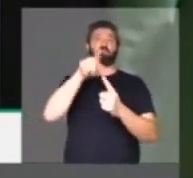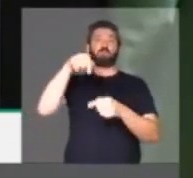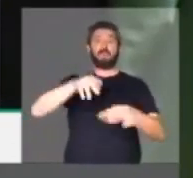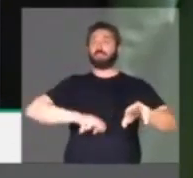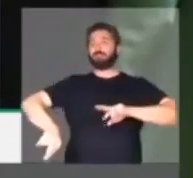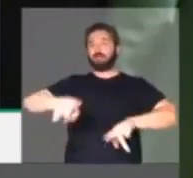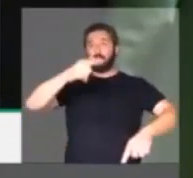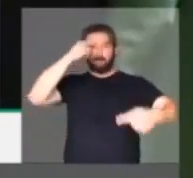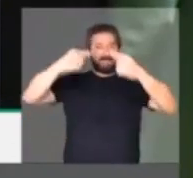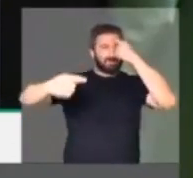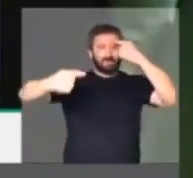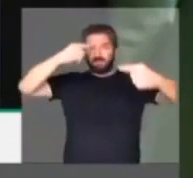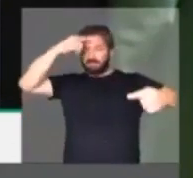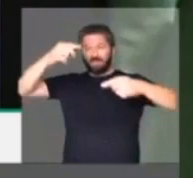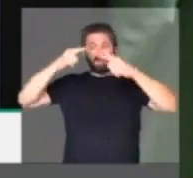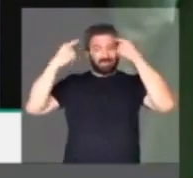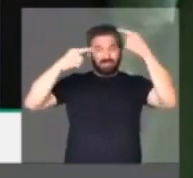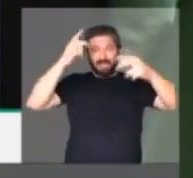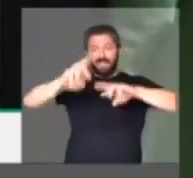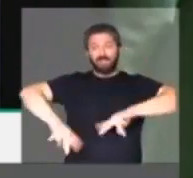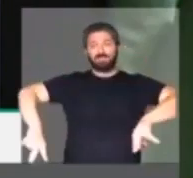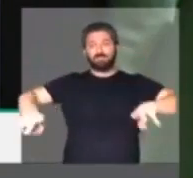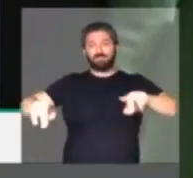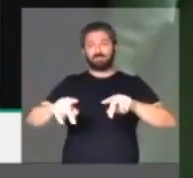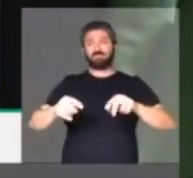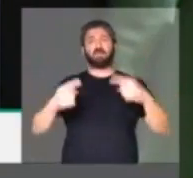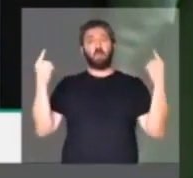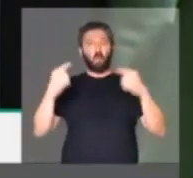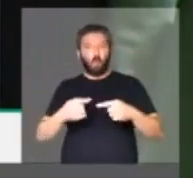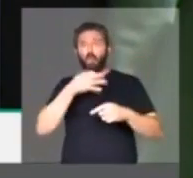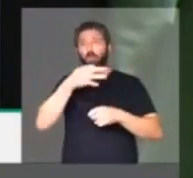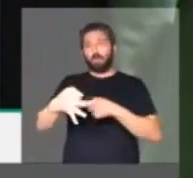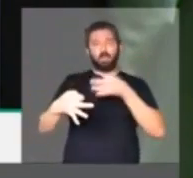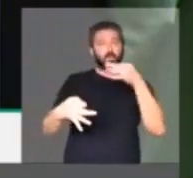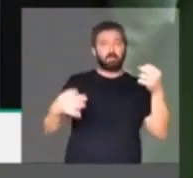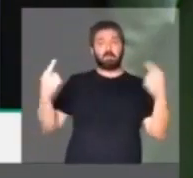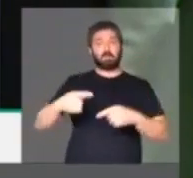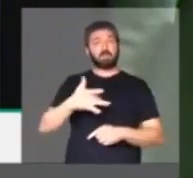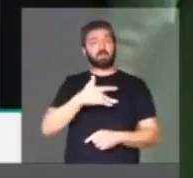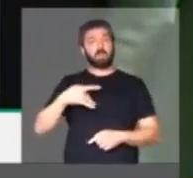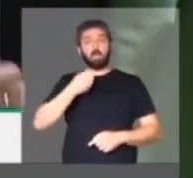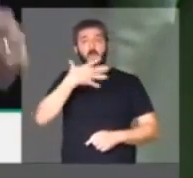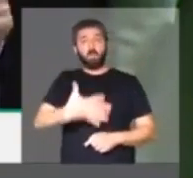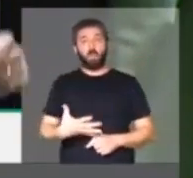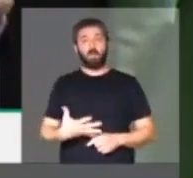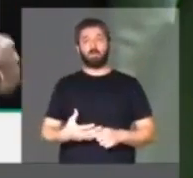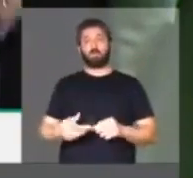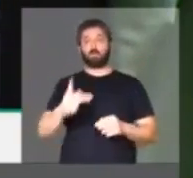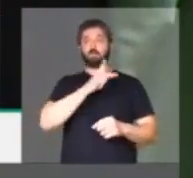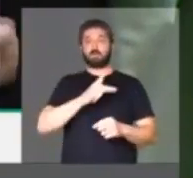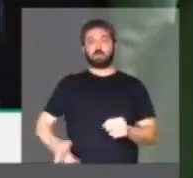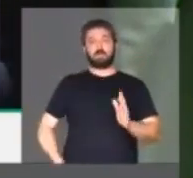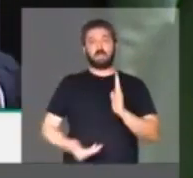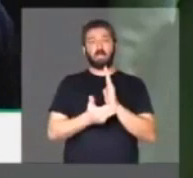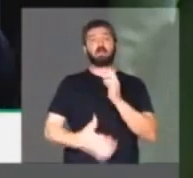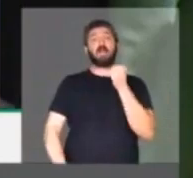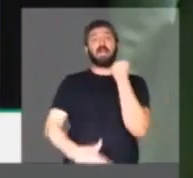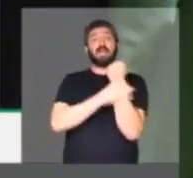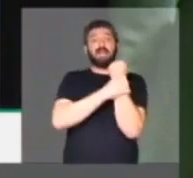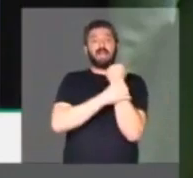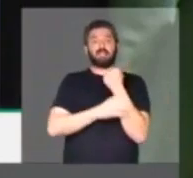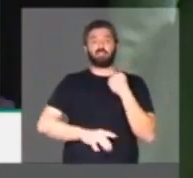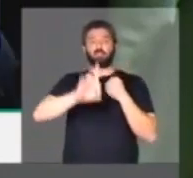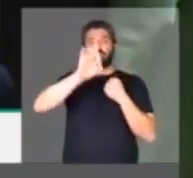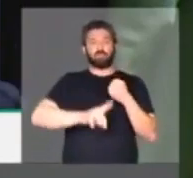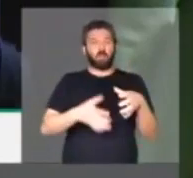que a gente possa pensar diferente, é que a gente possa ter divergências. Isso é saudável e o presidente dessa casa tem que garantir o direito às